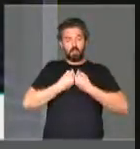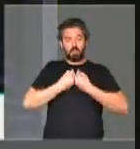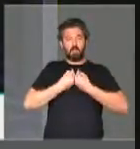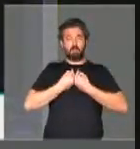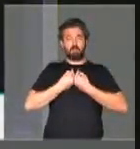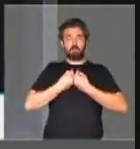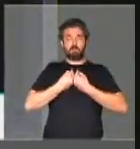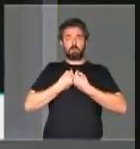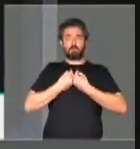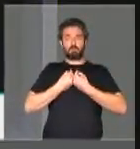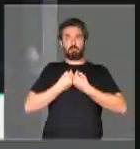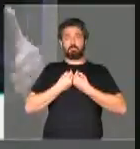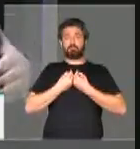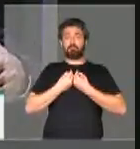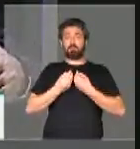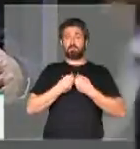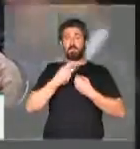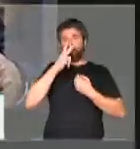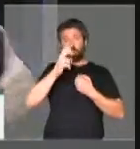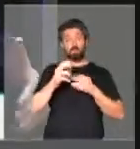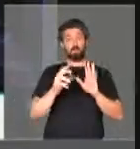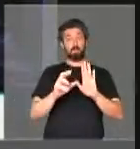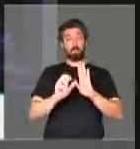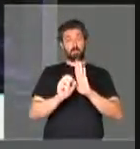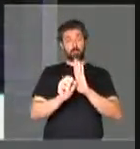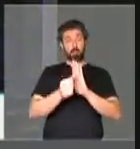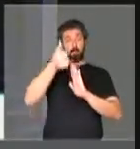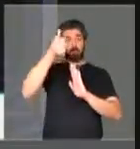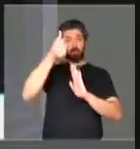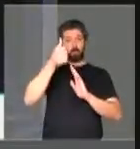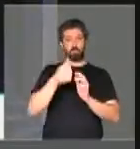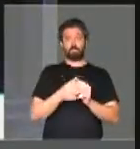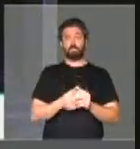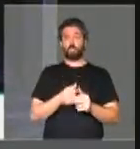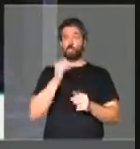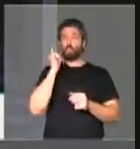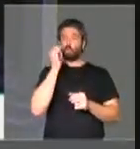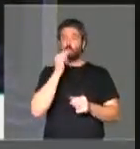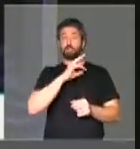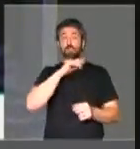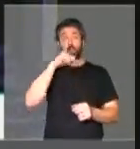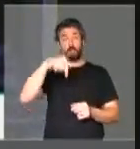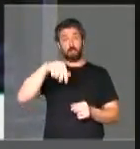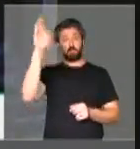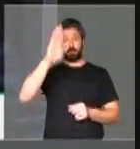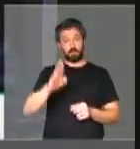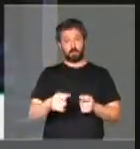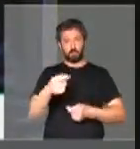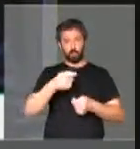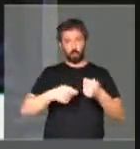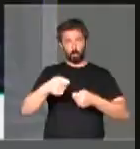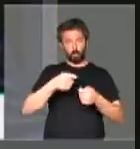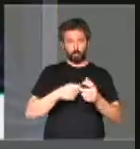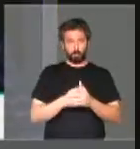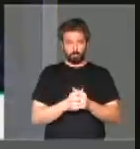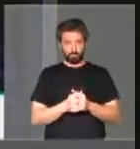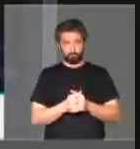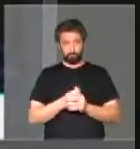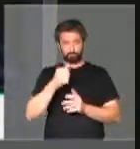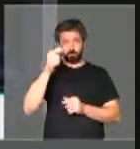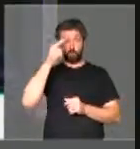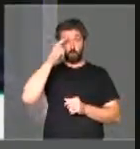enormemente. Primeiro, mais uma notícia ruim para a economia brasileira. O Brasil